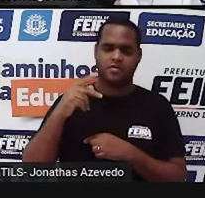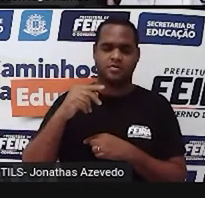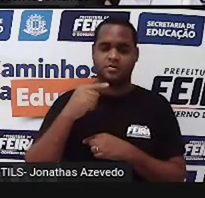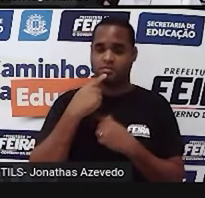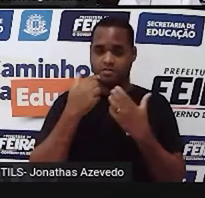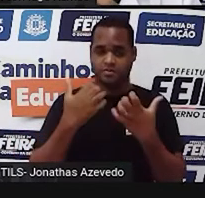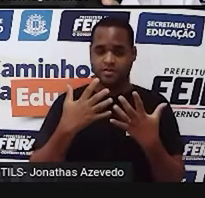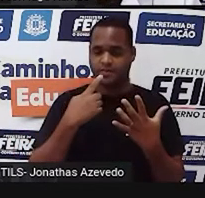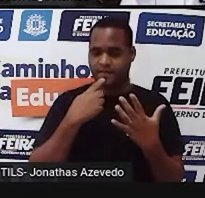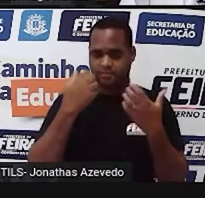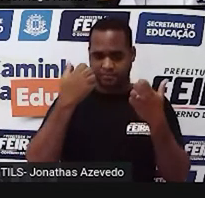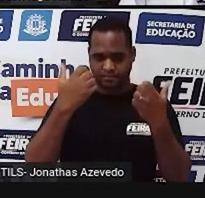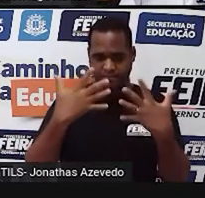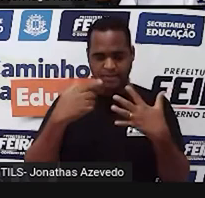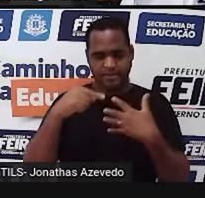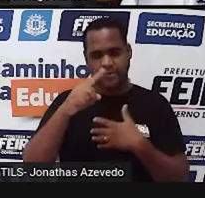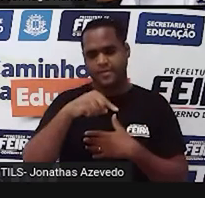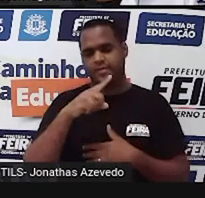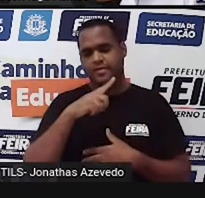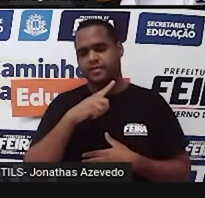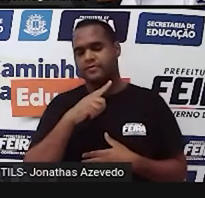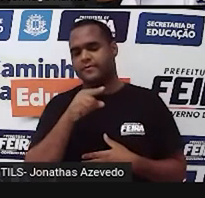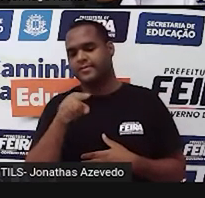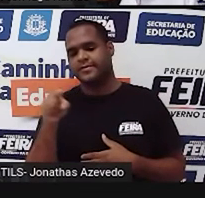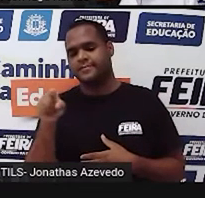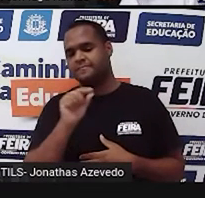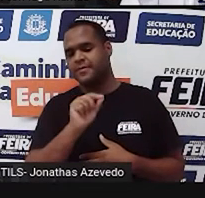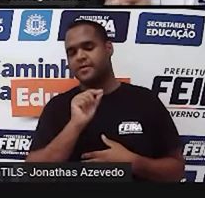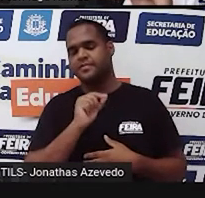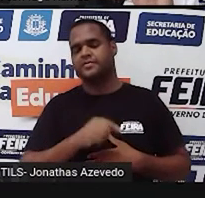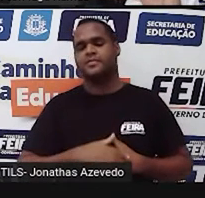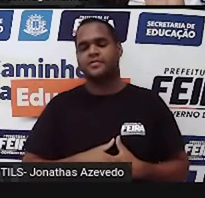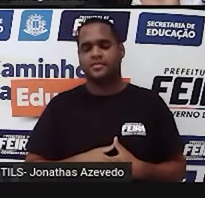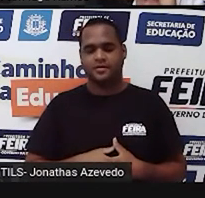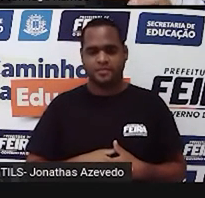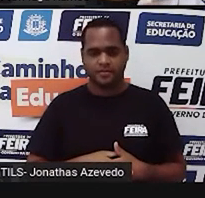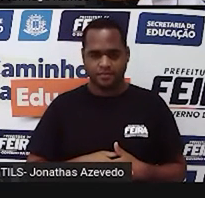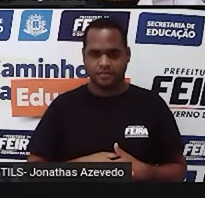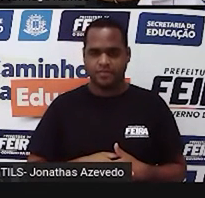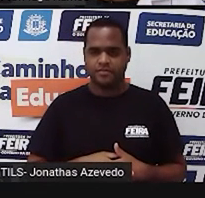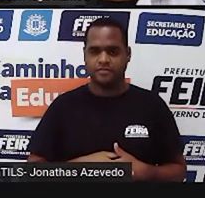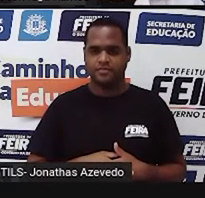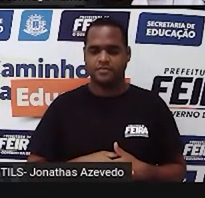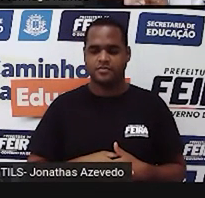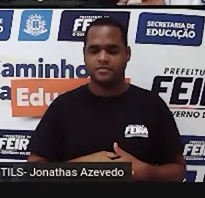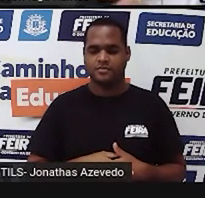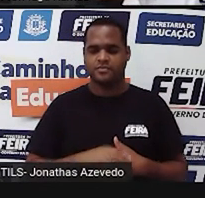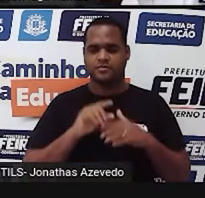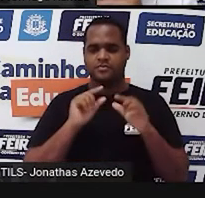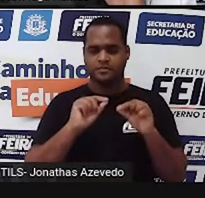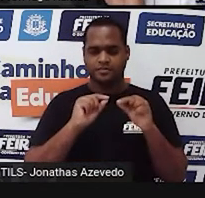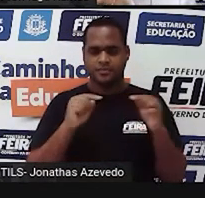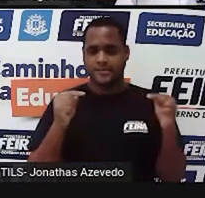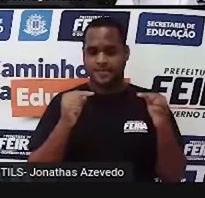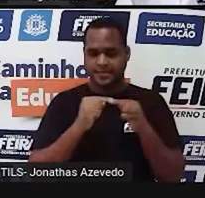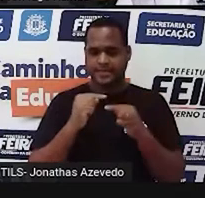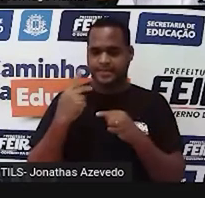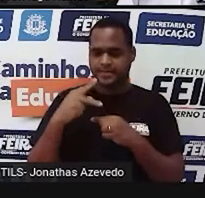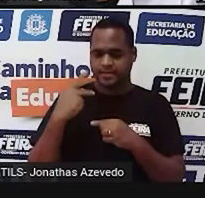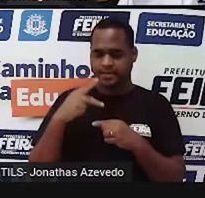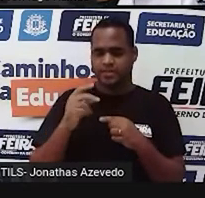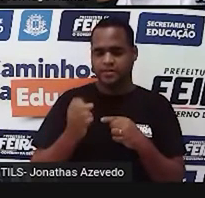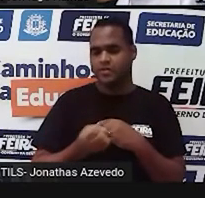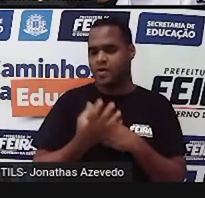falando para mim, está falando para você, né? O que é que significa uma certa quantidade de